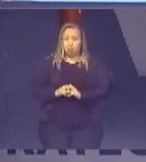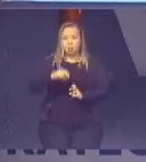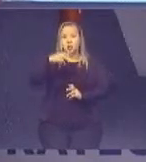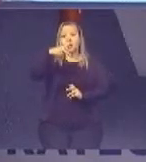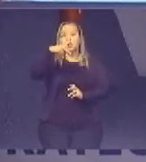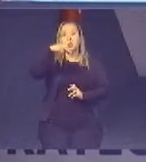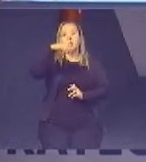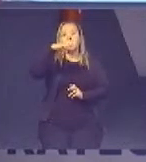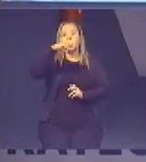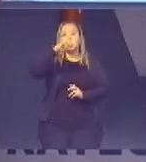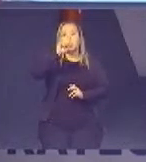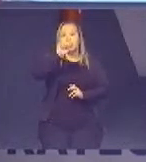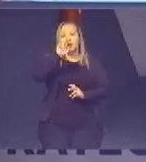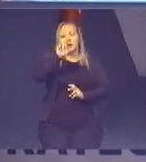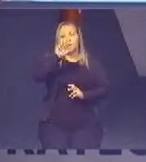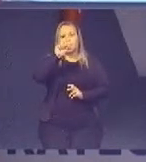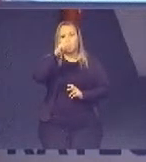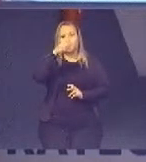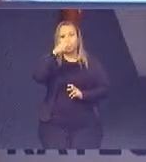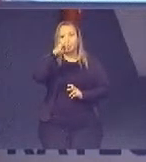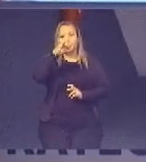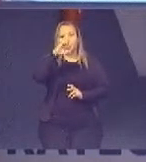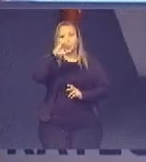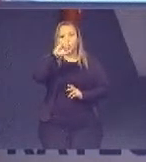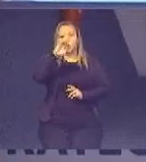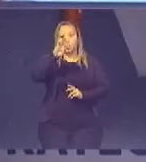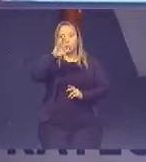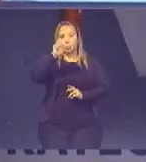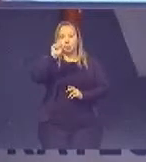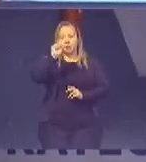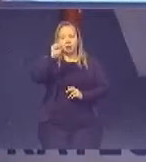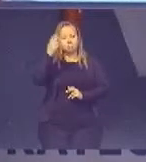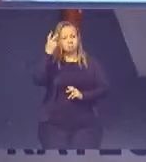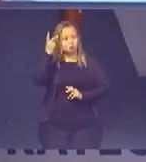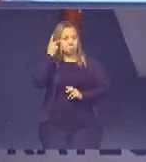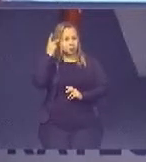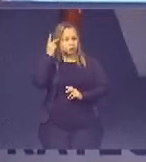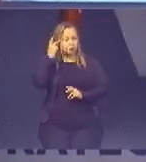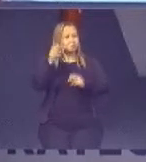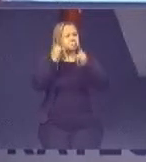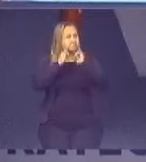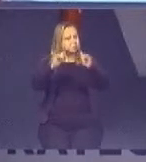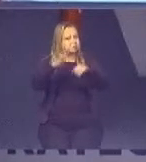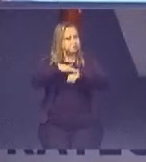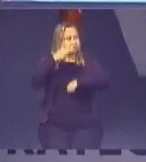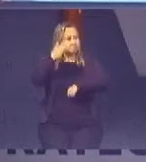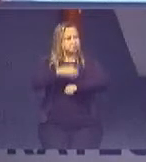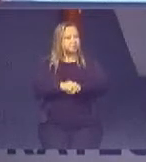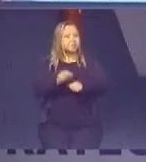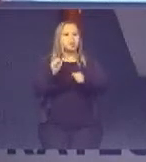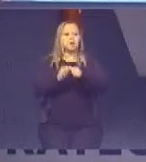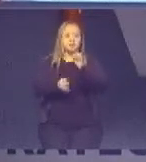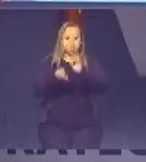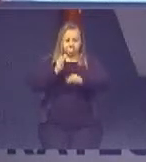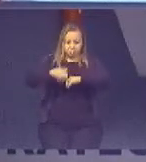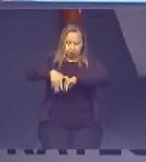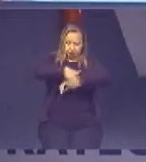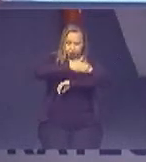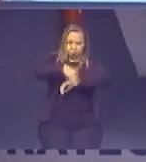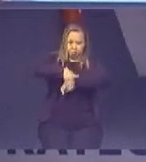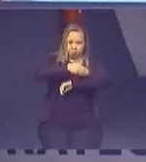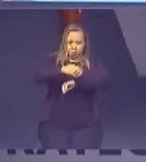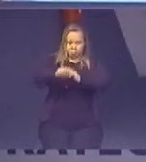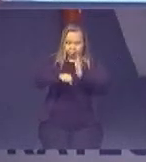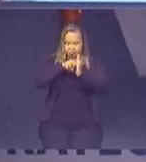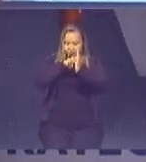onde diziam que não haveria possibilidade e lá eu fiz. E vou lhes dizer mais fiz o Justiça no bairro de cadeira